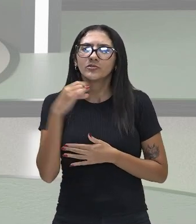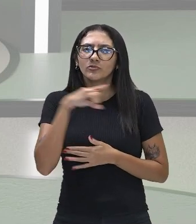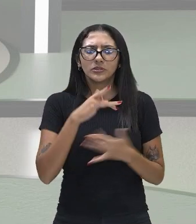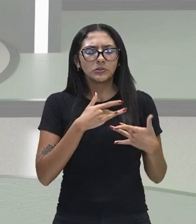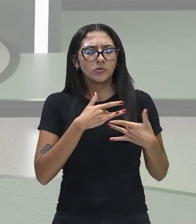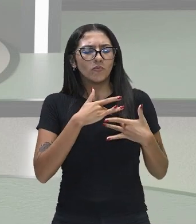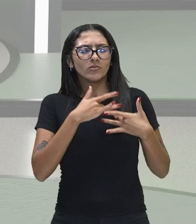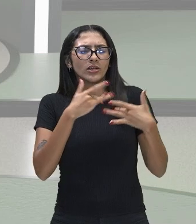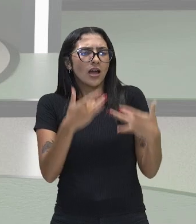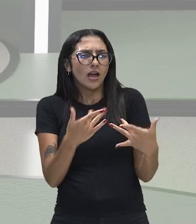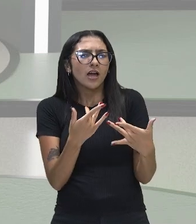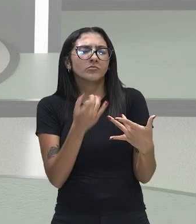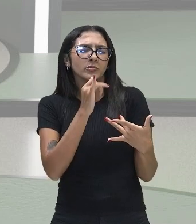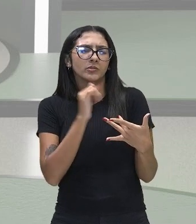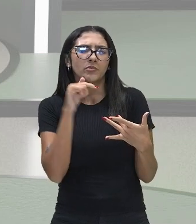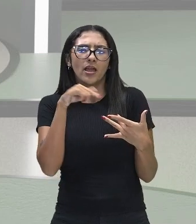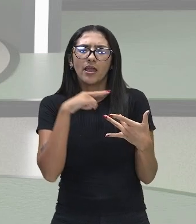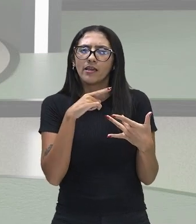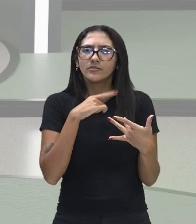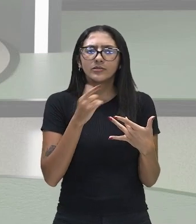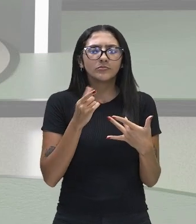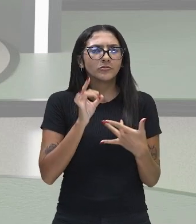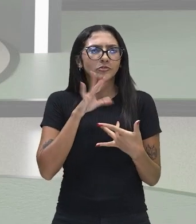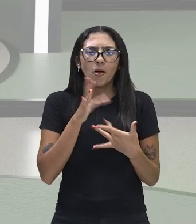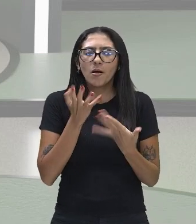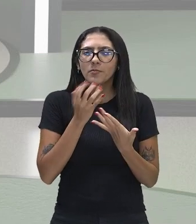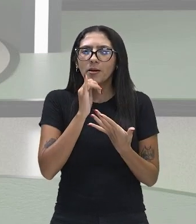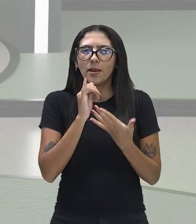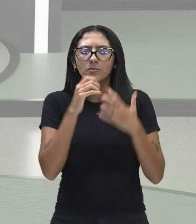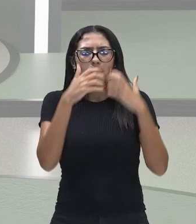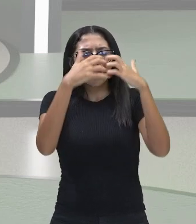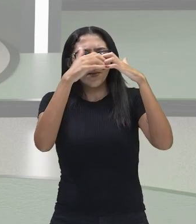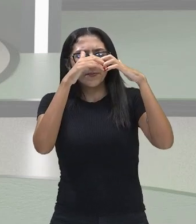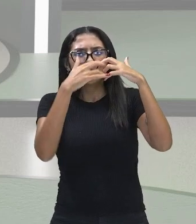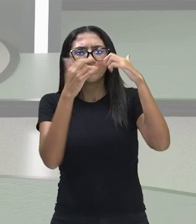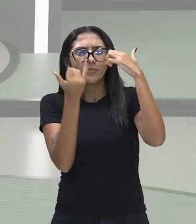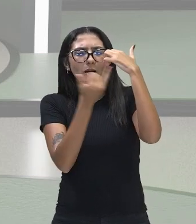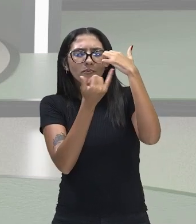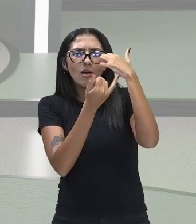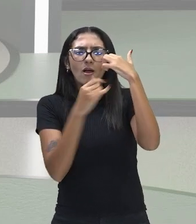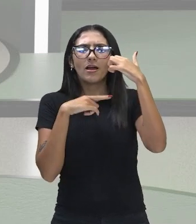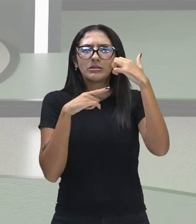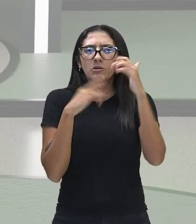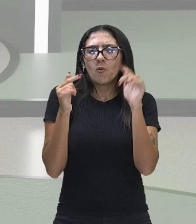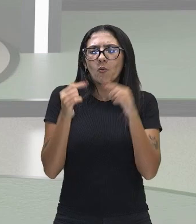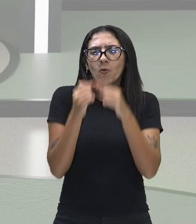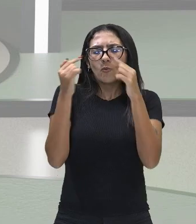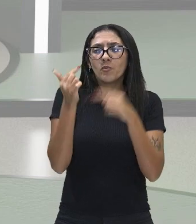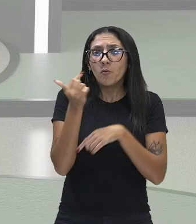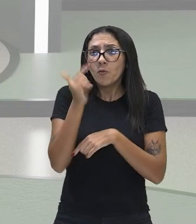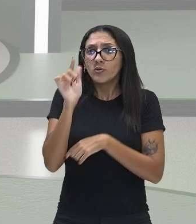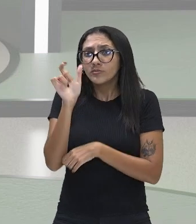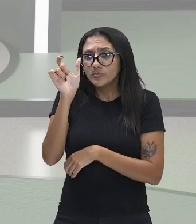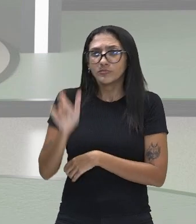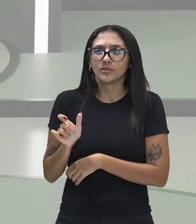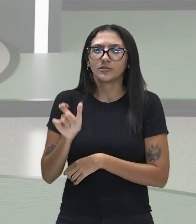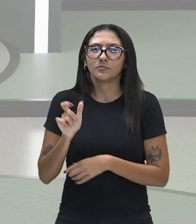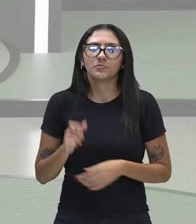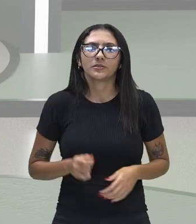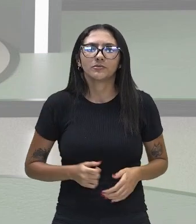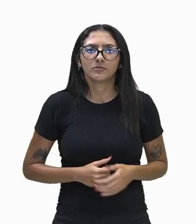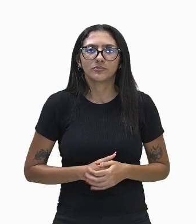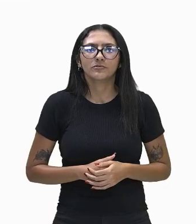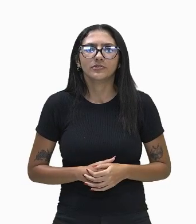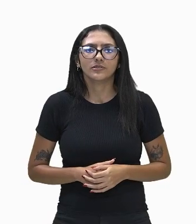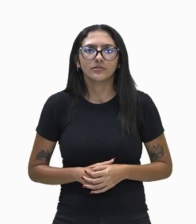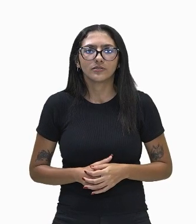totalmente à mercê, fica vulnerável, fica totalmente ligado em outra pessoa, tá bom? Tenha cuidado com isso. Vamos